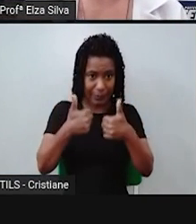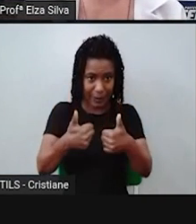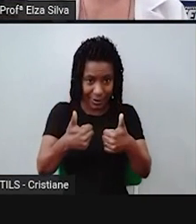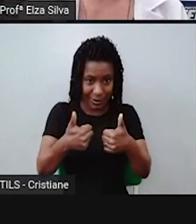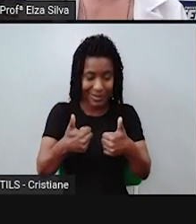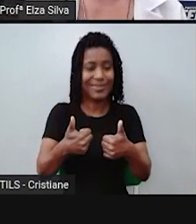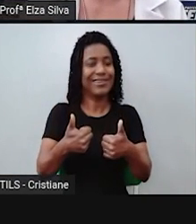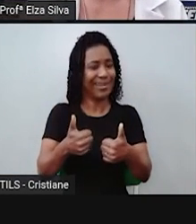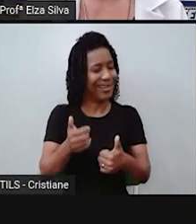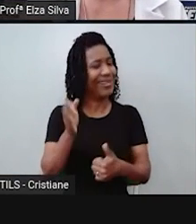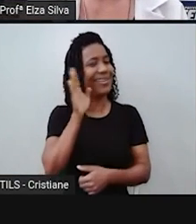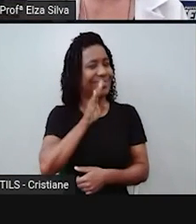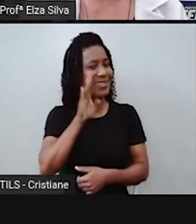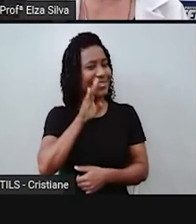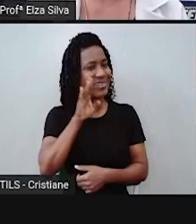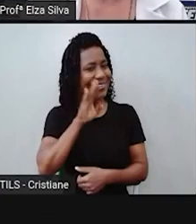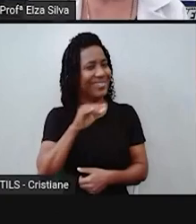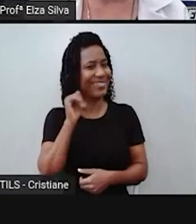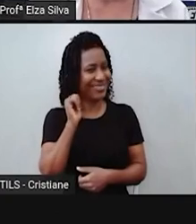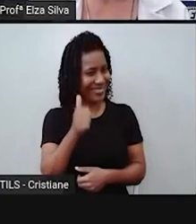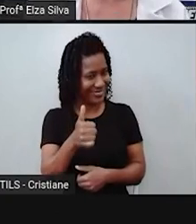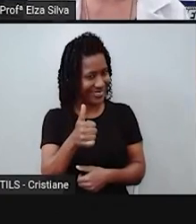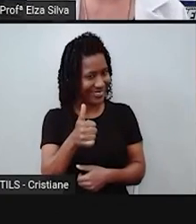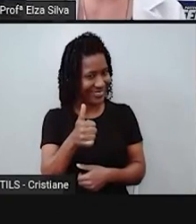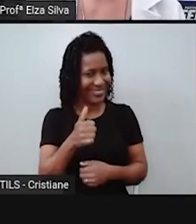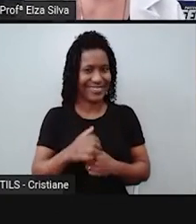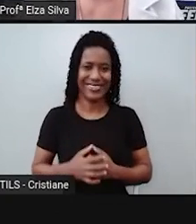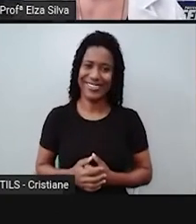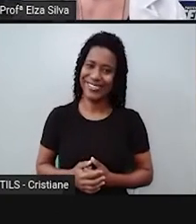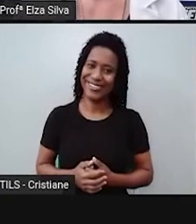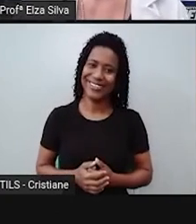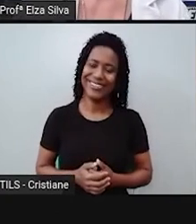o resultado fique bem legal. Ok? So,